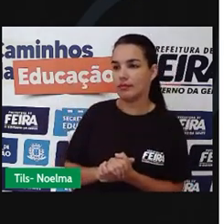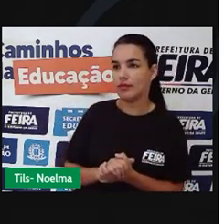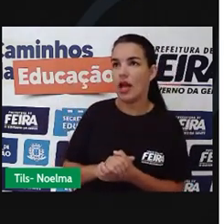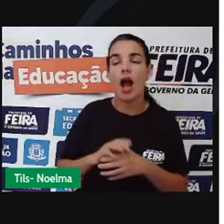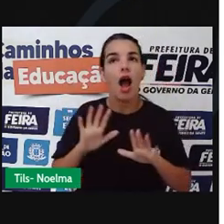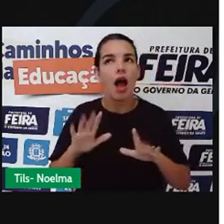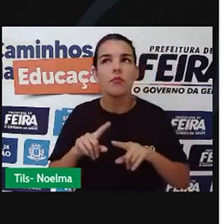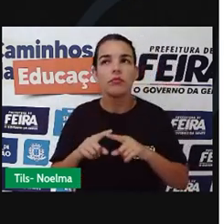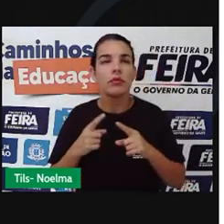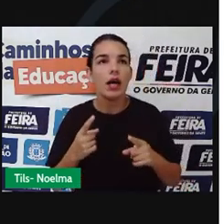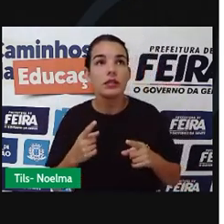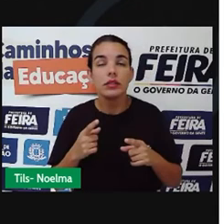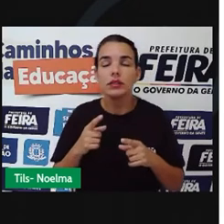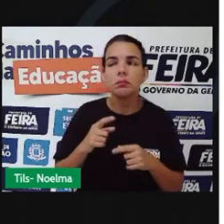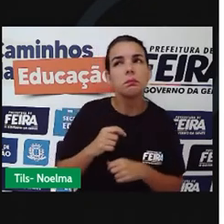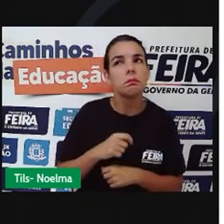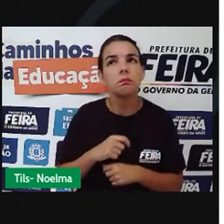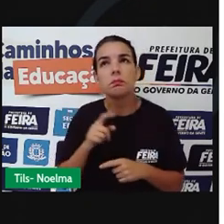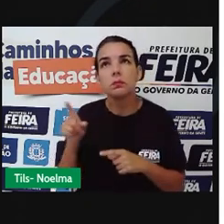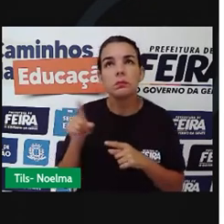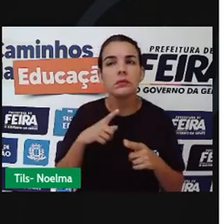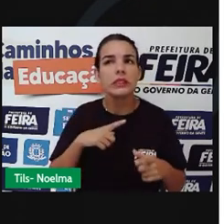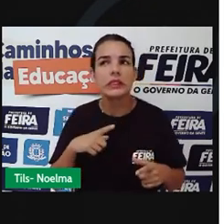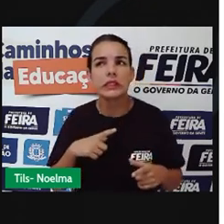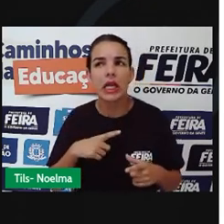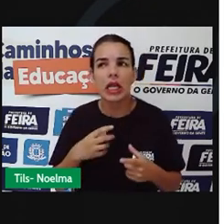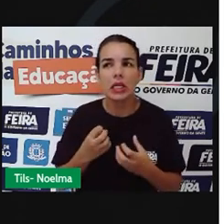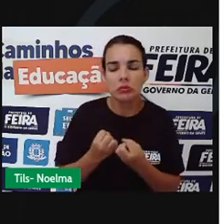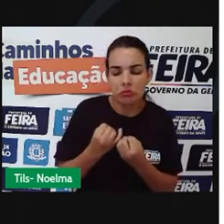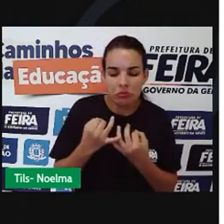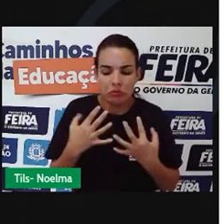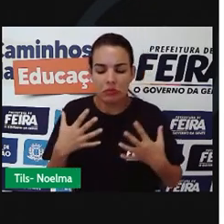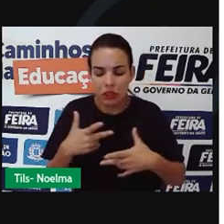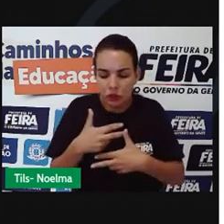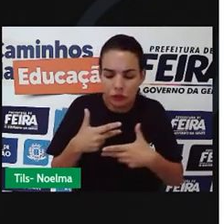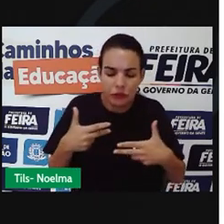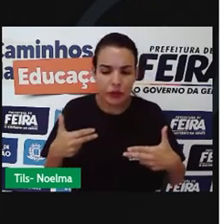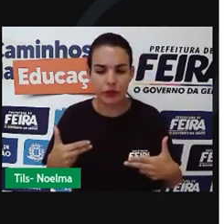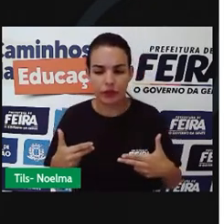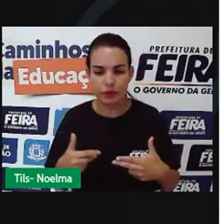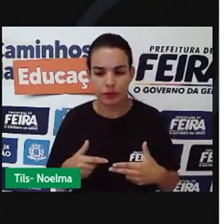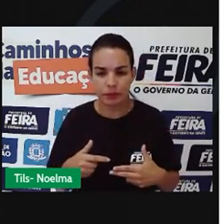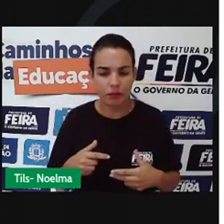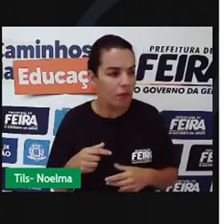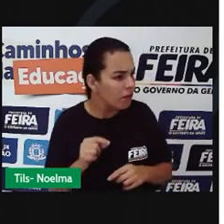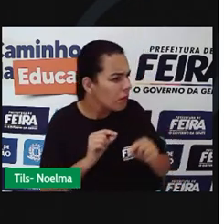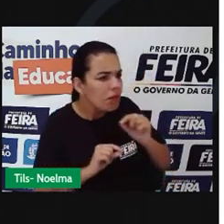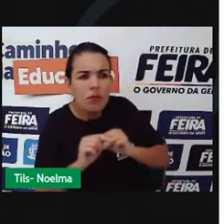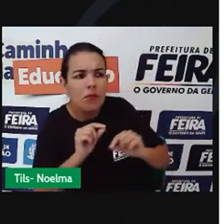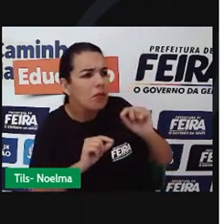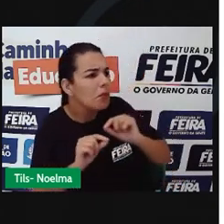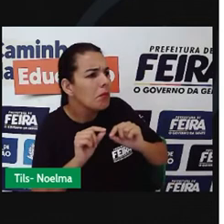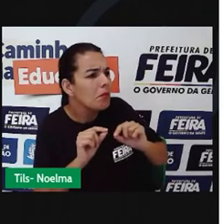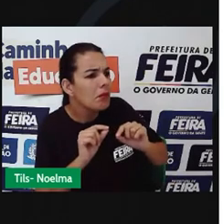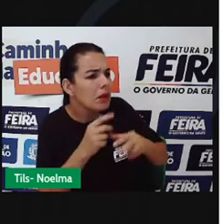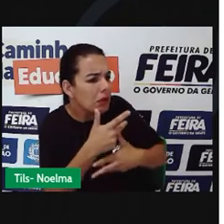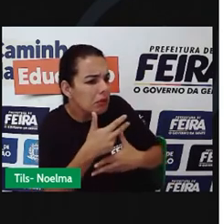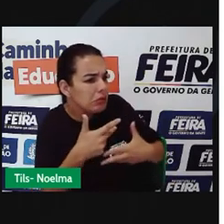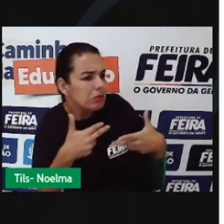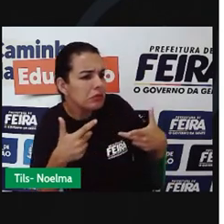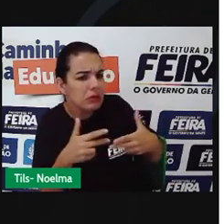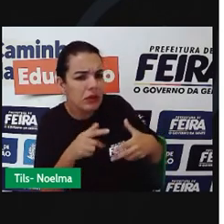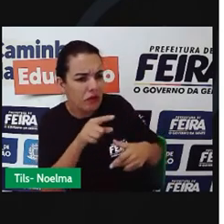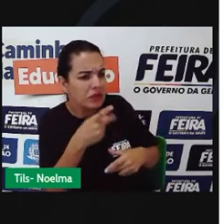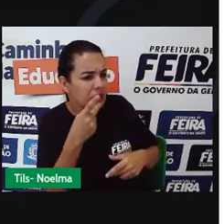Mas, pra isso, existem rituais. Rituais. Ah, ritual. O é ritual? Você